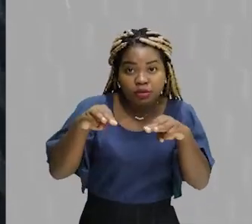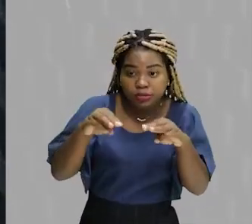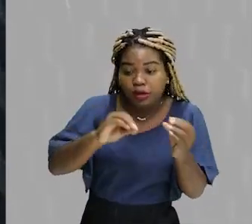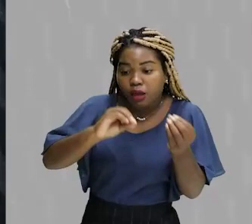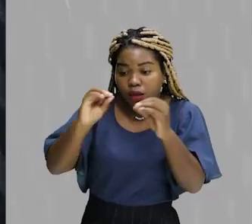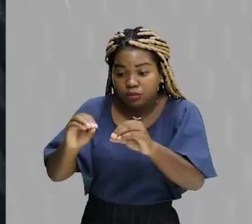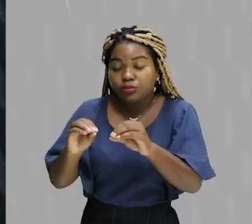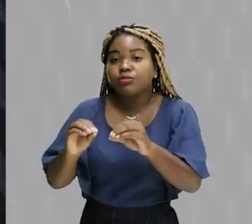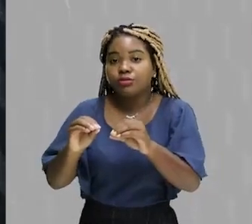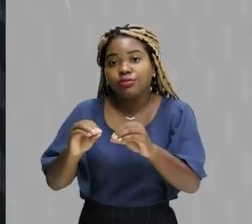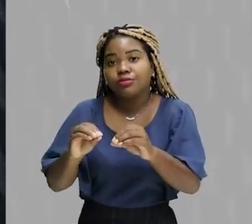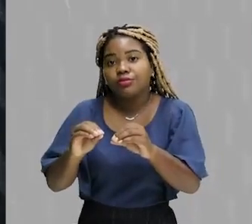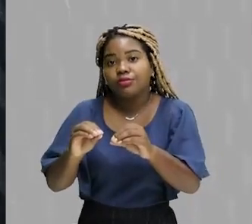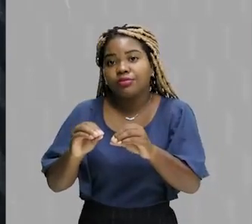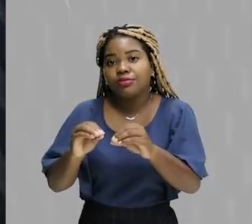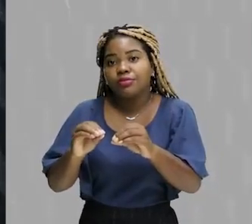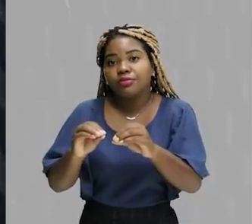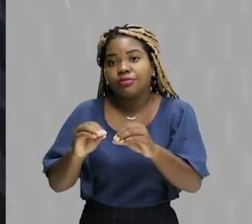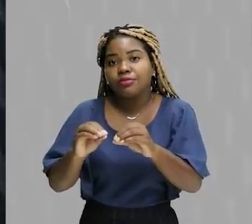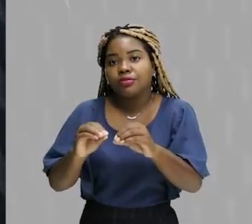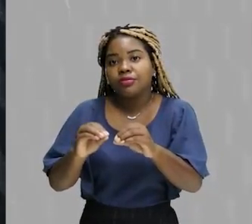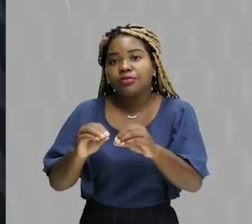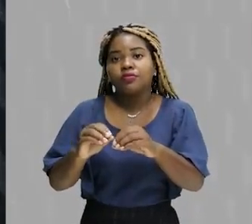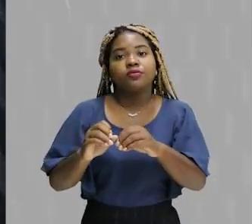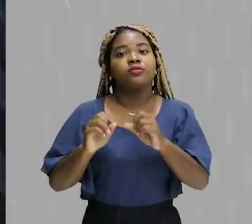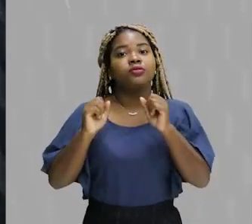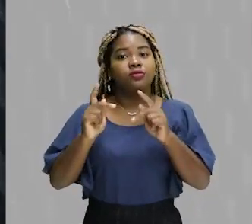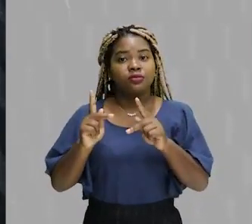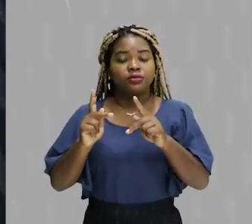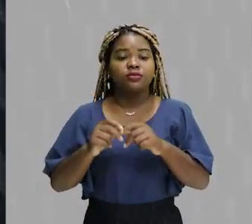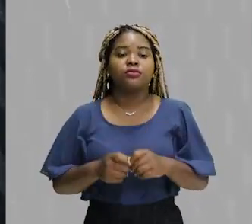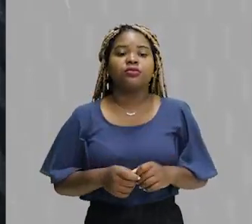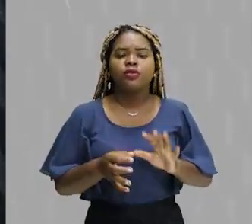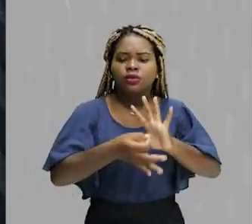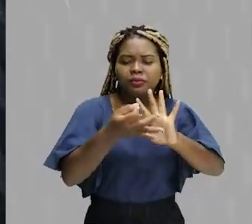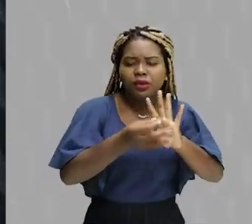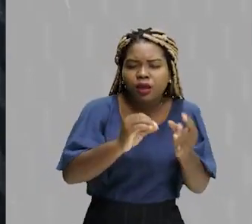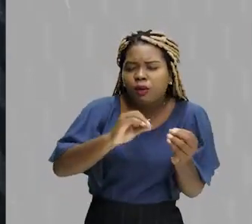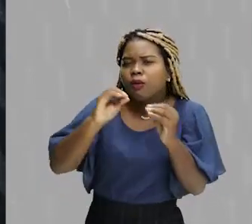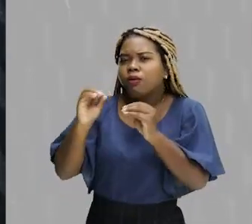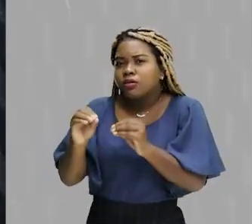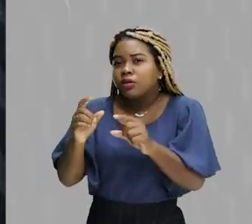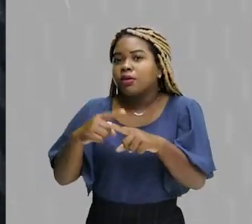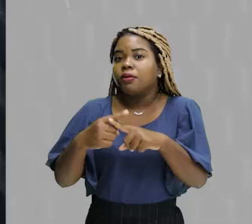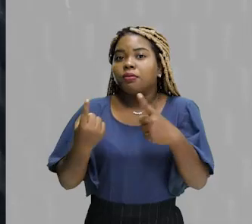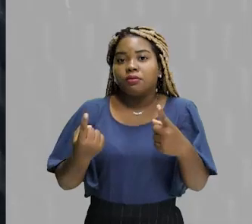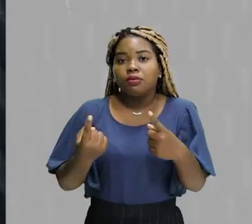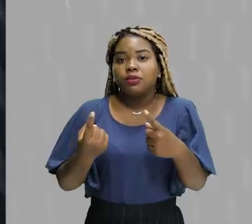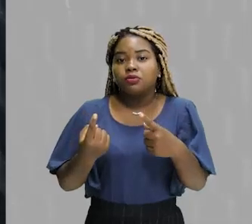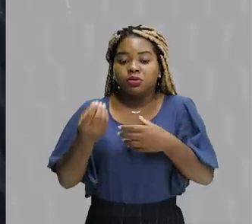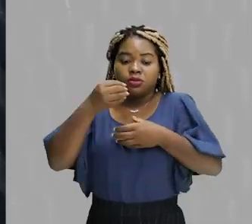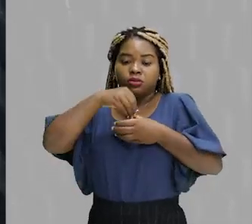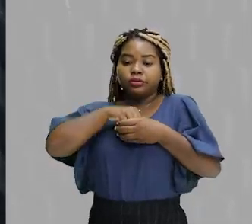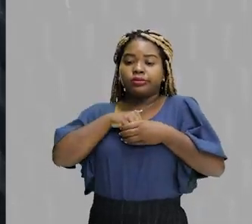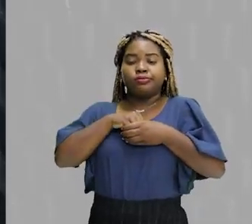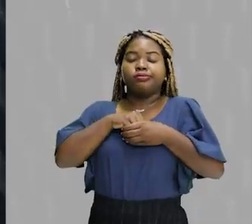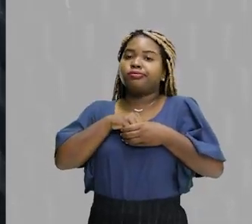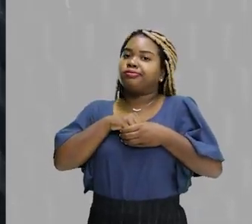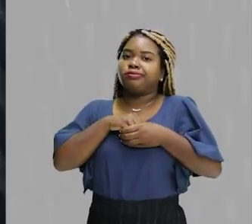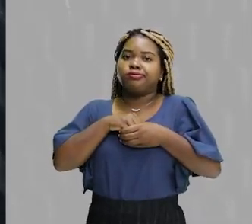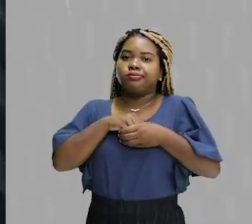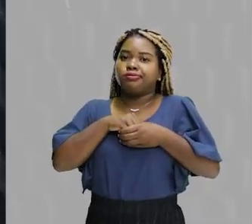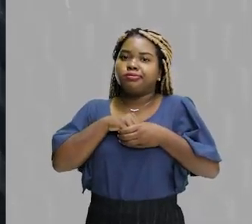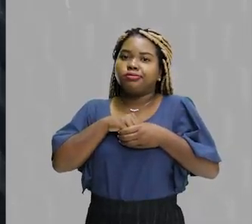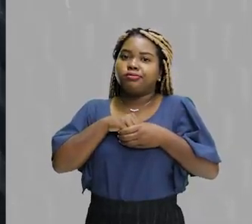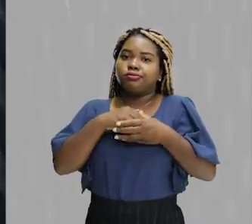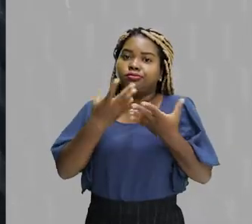se ela é retroativa. Não tem problema, faça seu comentário, mas não guarde para você nenhuma dúvida e não